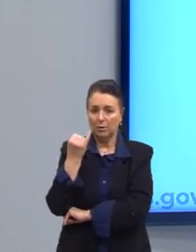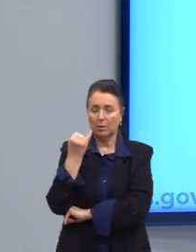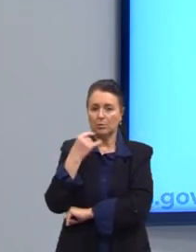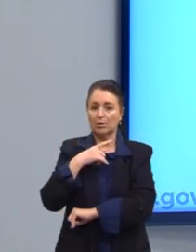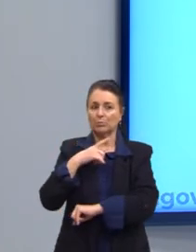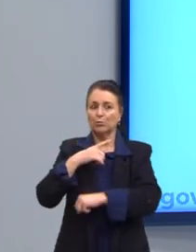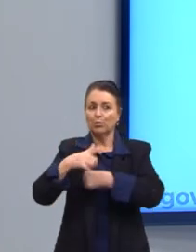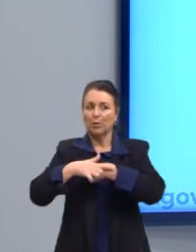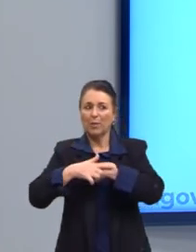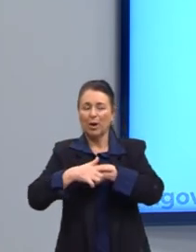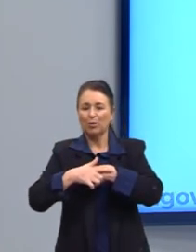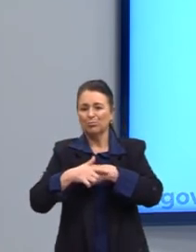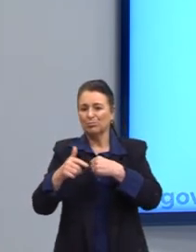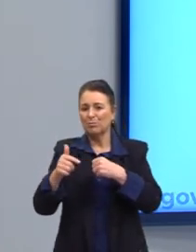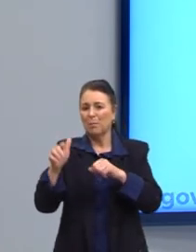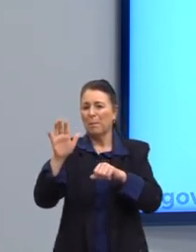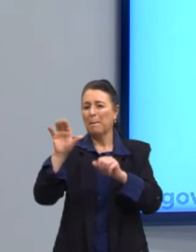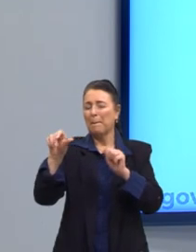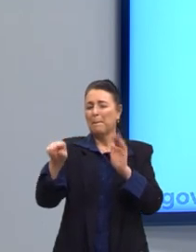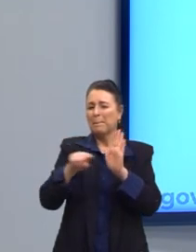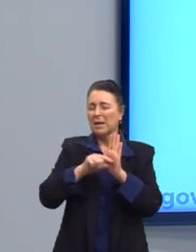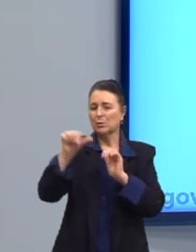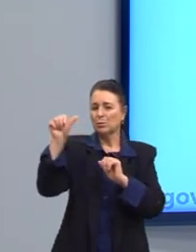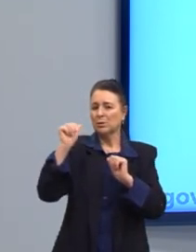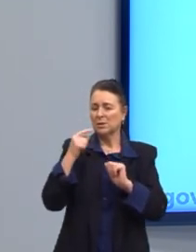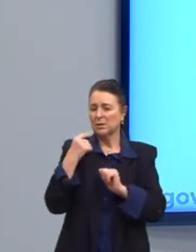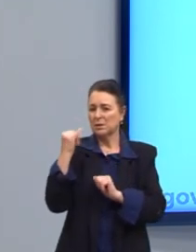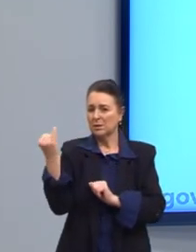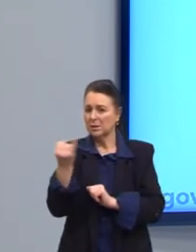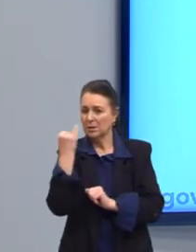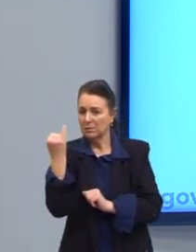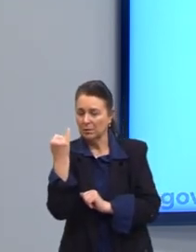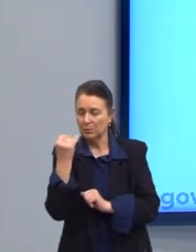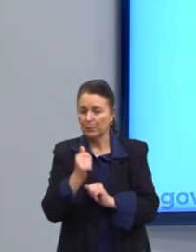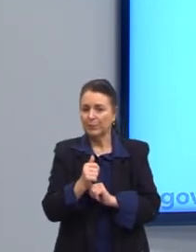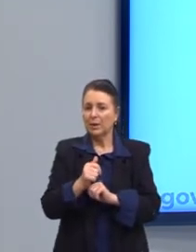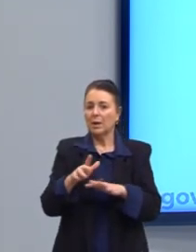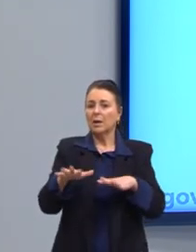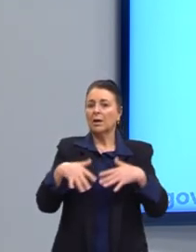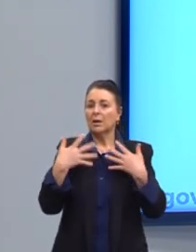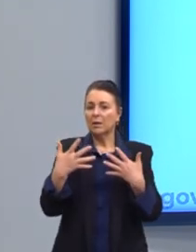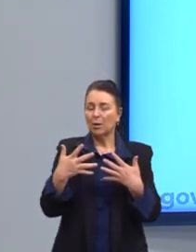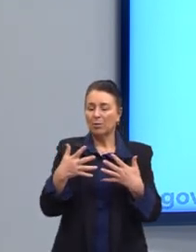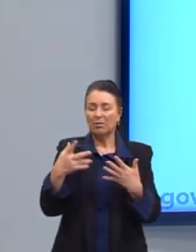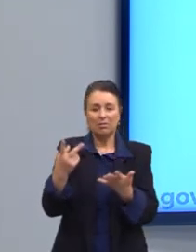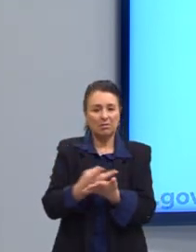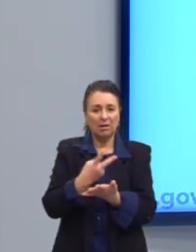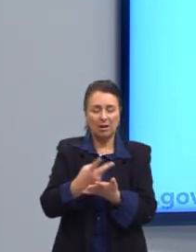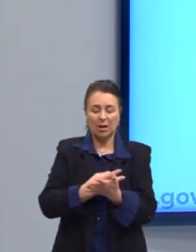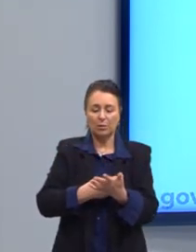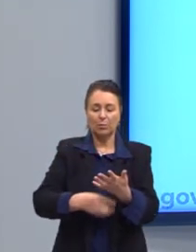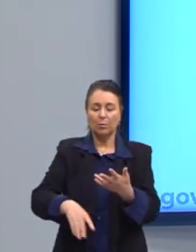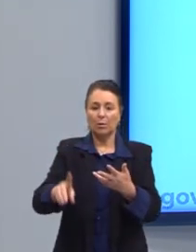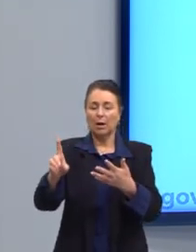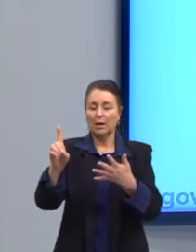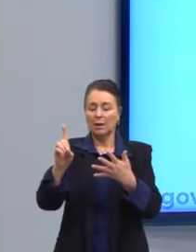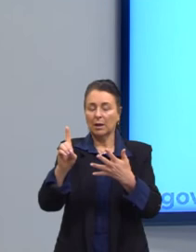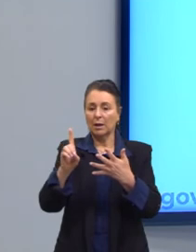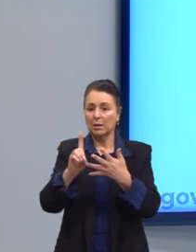secundário. Contrário, essa, então, de cara, dá para ver que essa é a alternativa errada. Então, a D acerta,